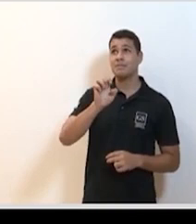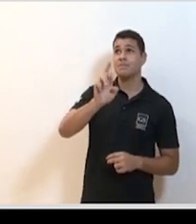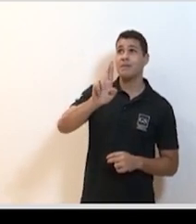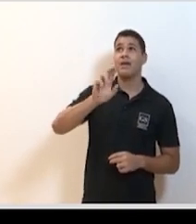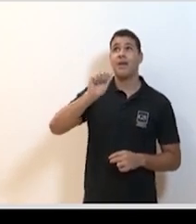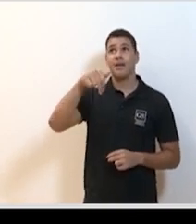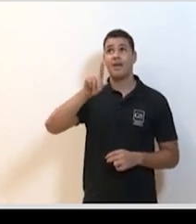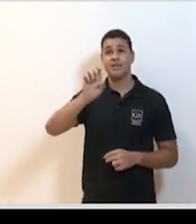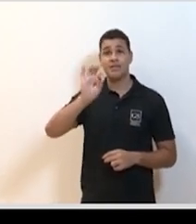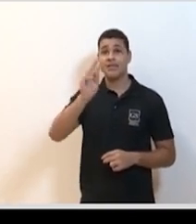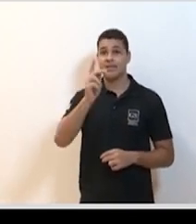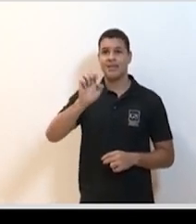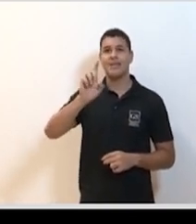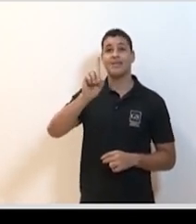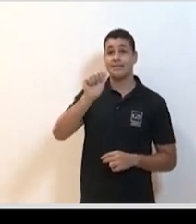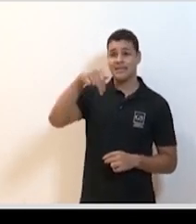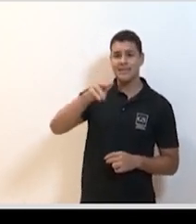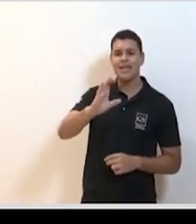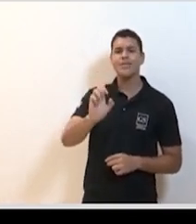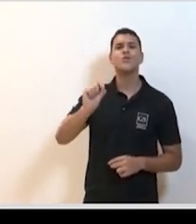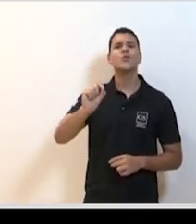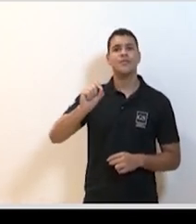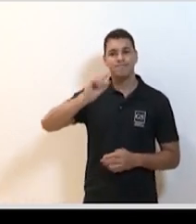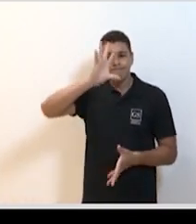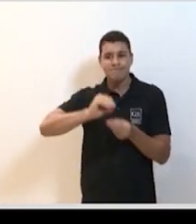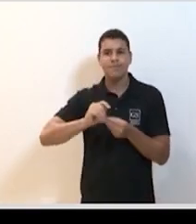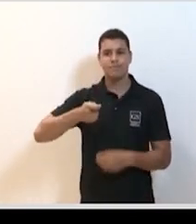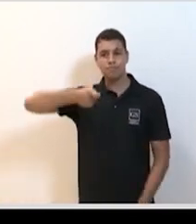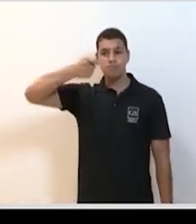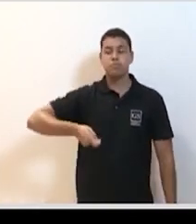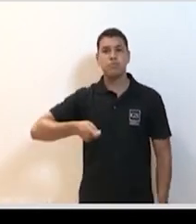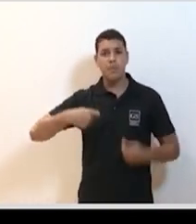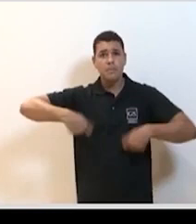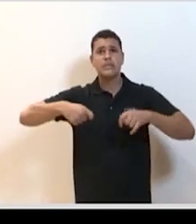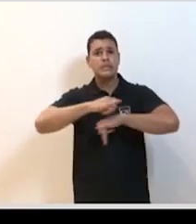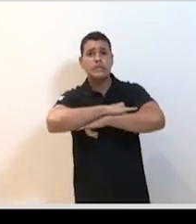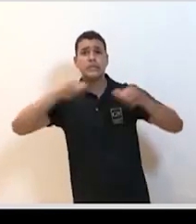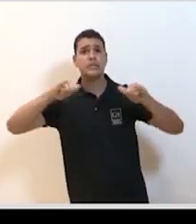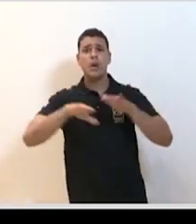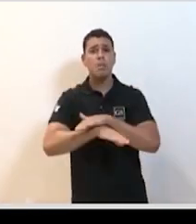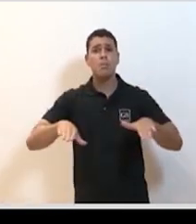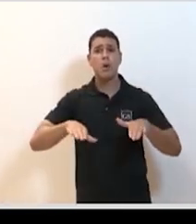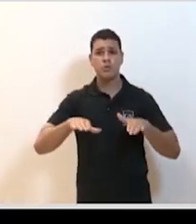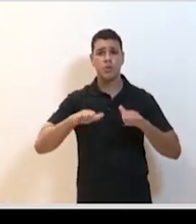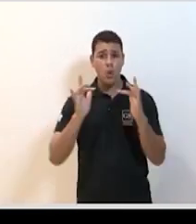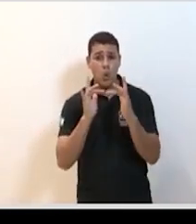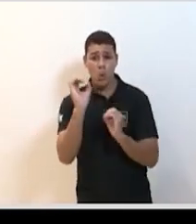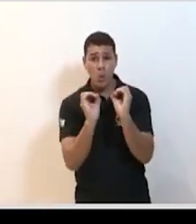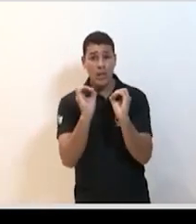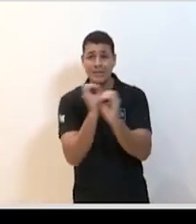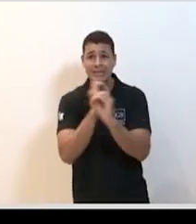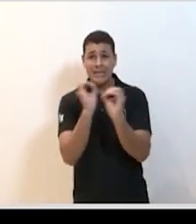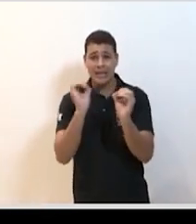nesse momento é fácil saber o que a gente tem que fazer é o martelo a gente tem que ter a contenção tem que ter o isolamento para evitar a subida da